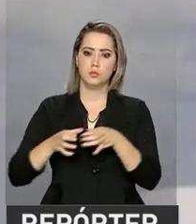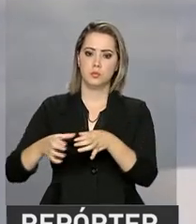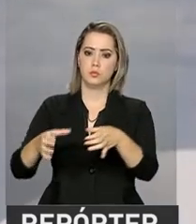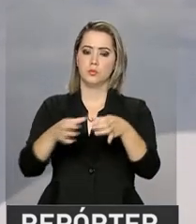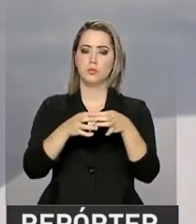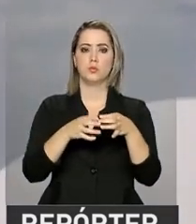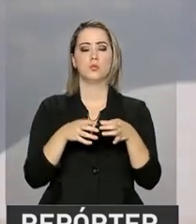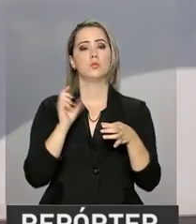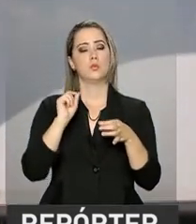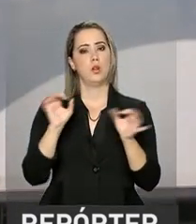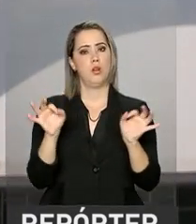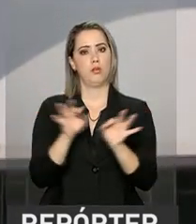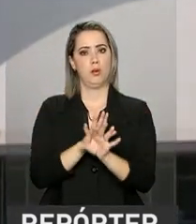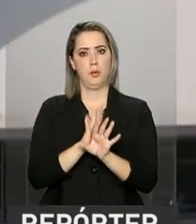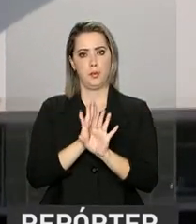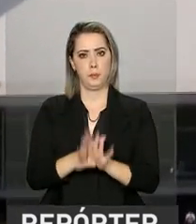Senado estejam encerradas.